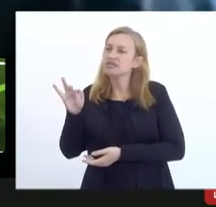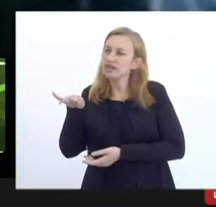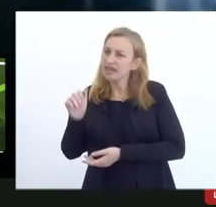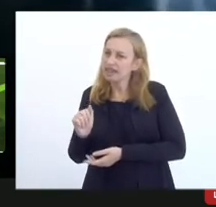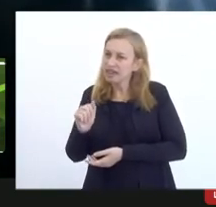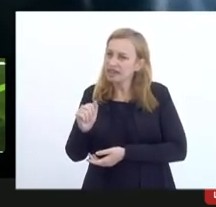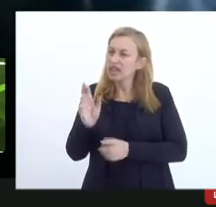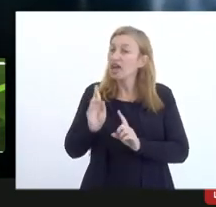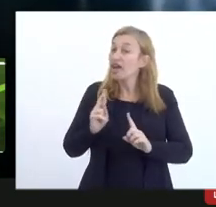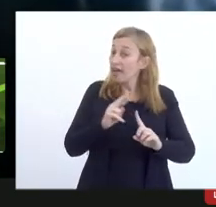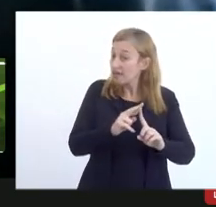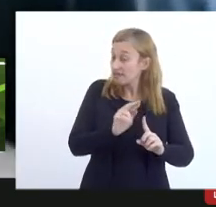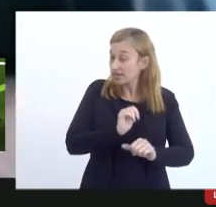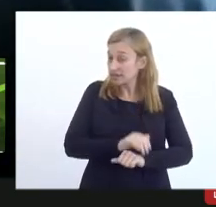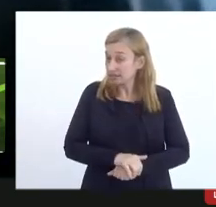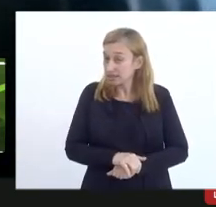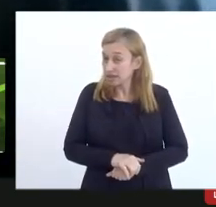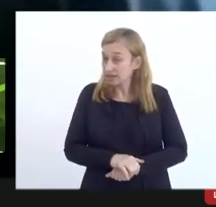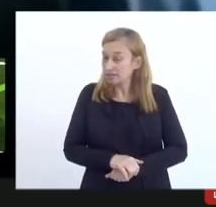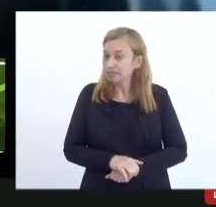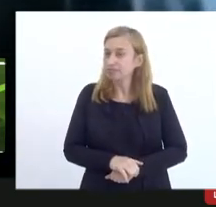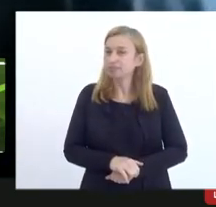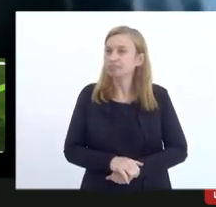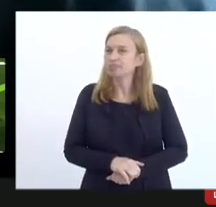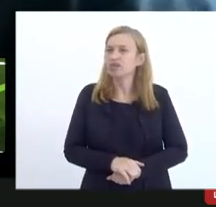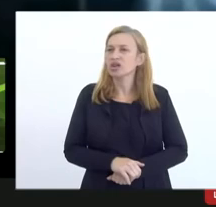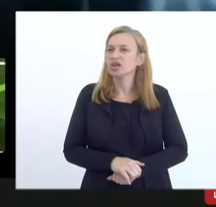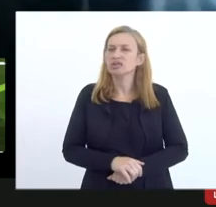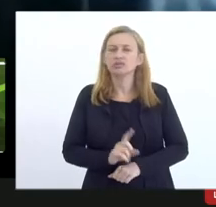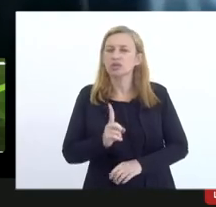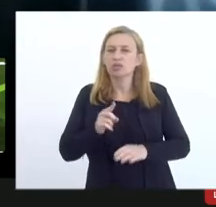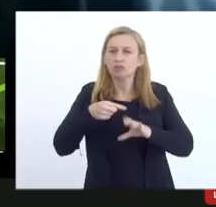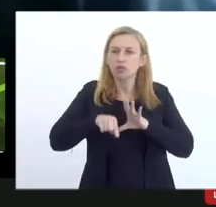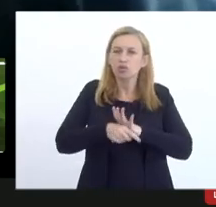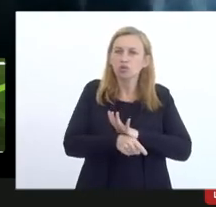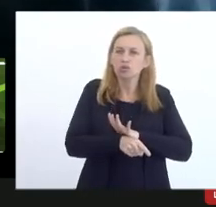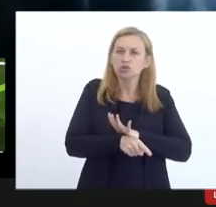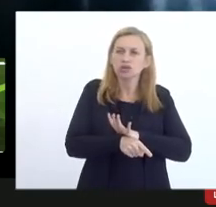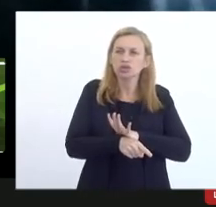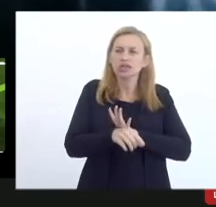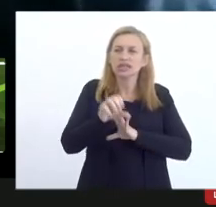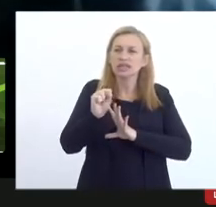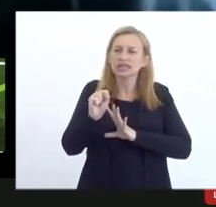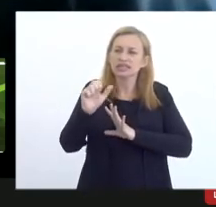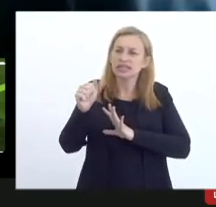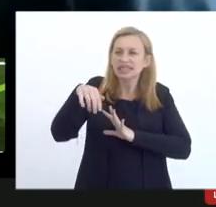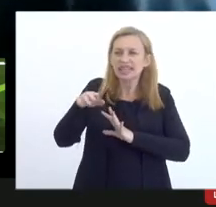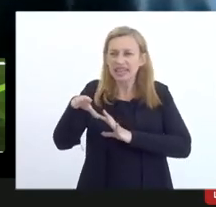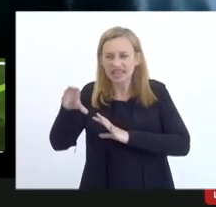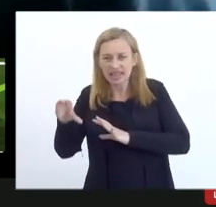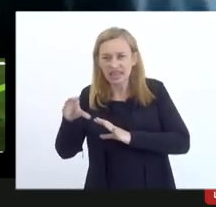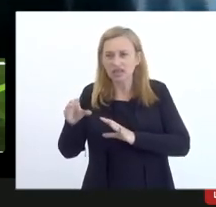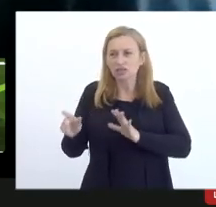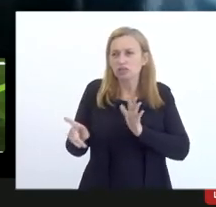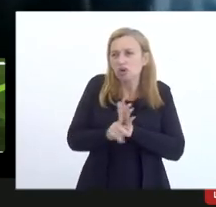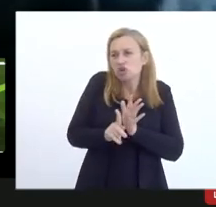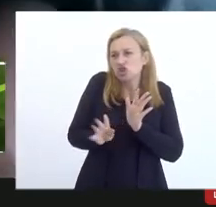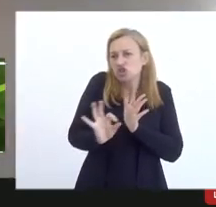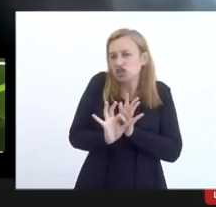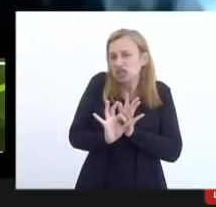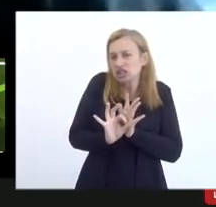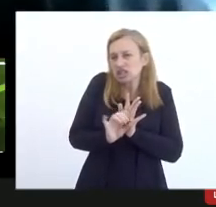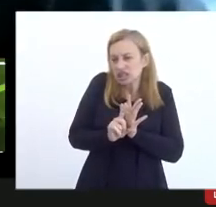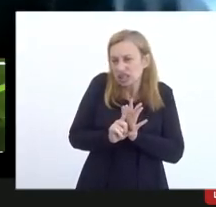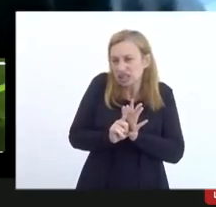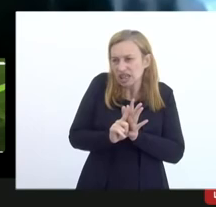referenciar ainda que sem aprofundar o Salique no projeto de lei isso não